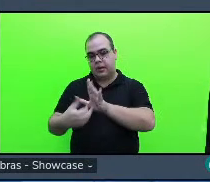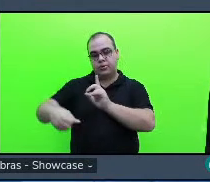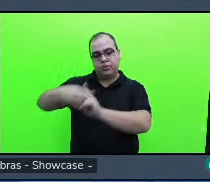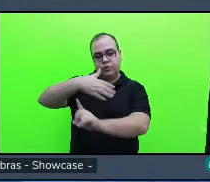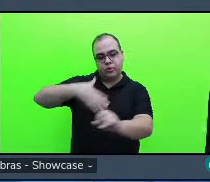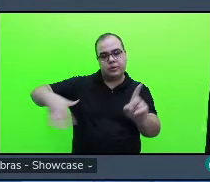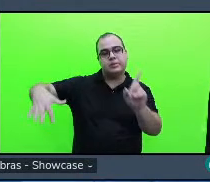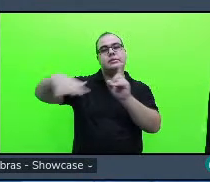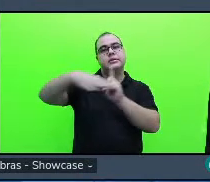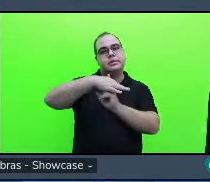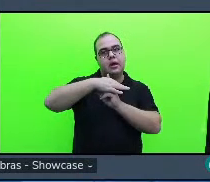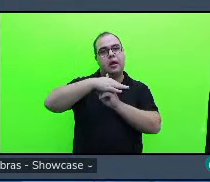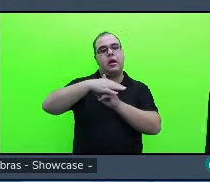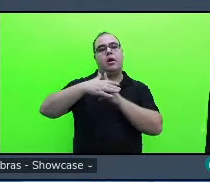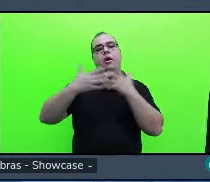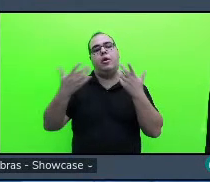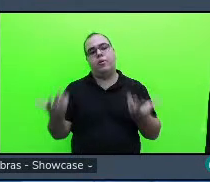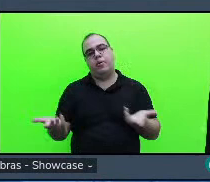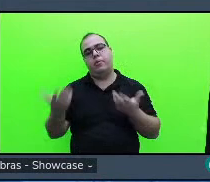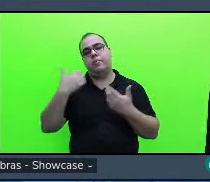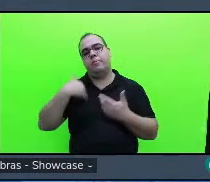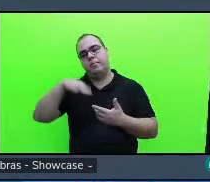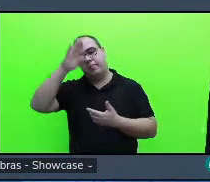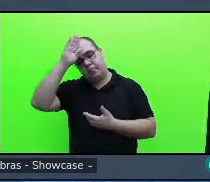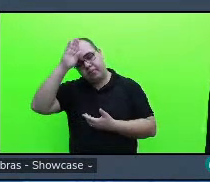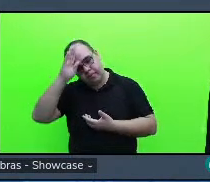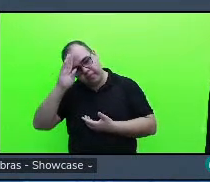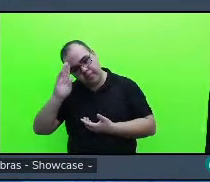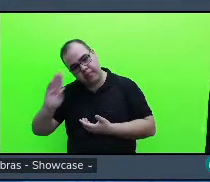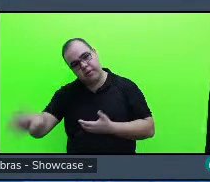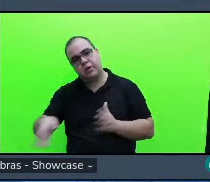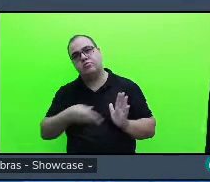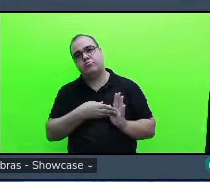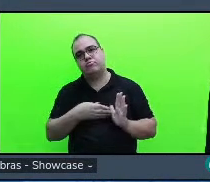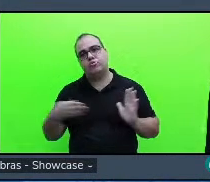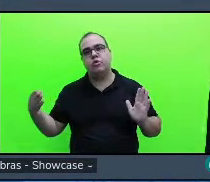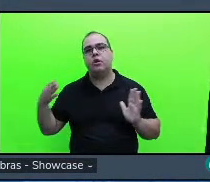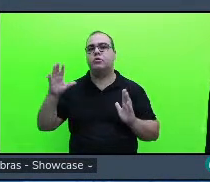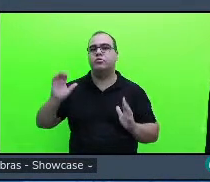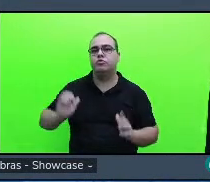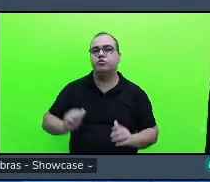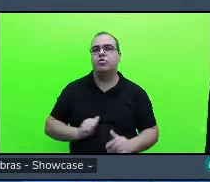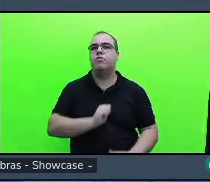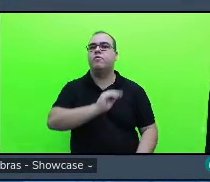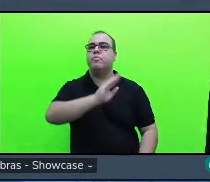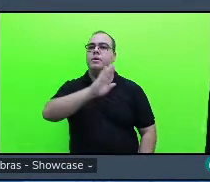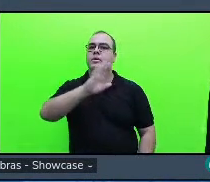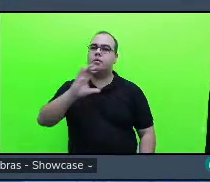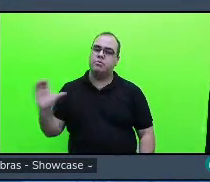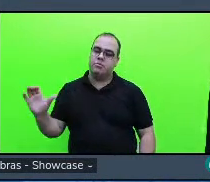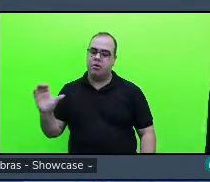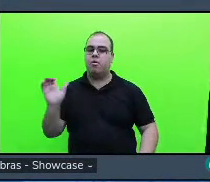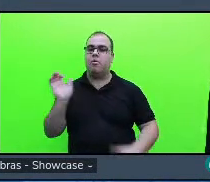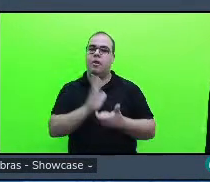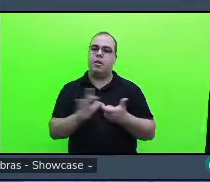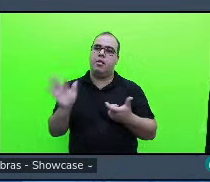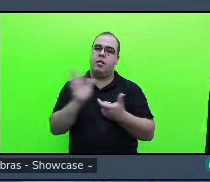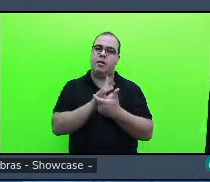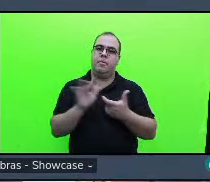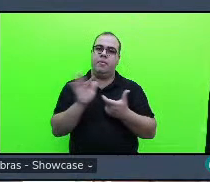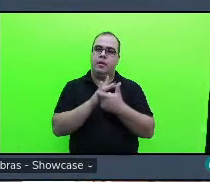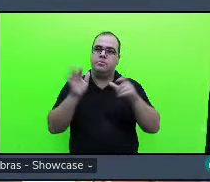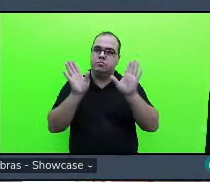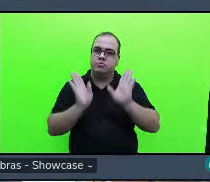tanto e principalmente no processo de alfabetização e letramento das crianças né